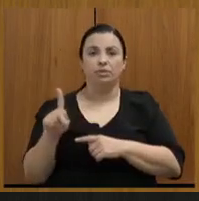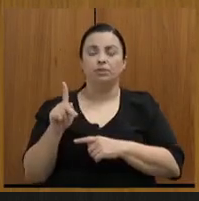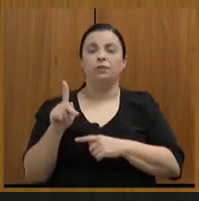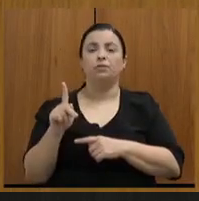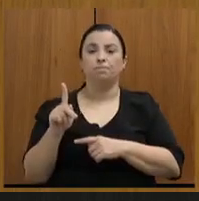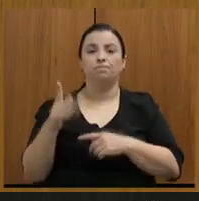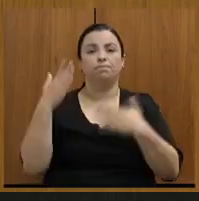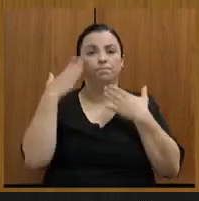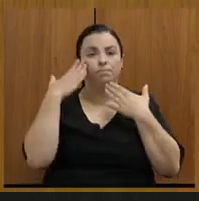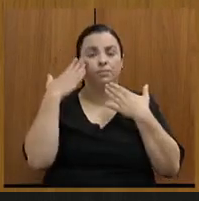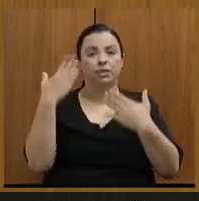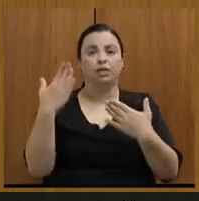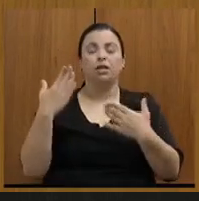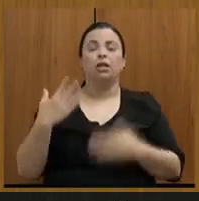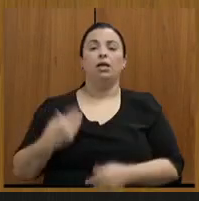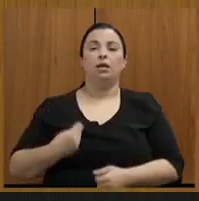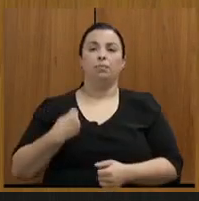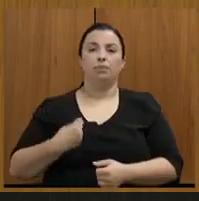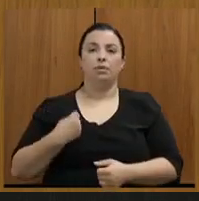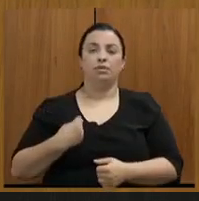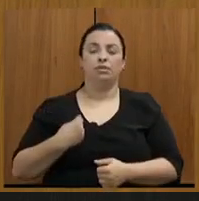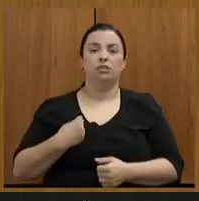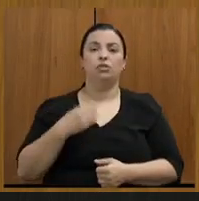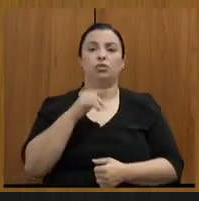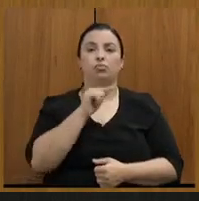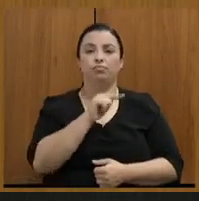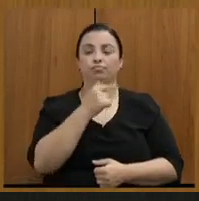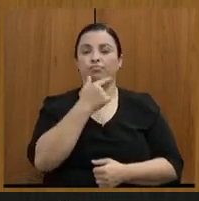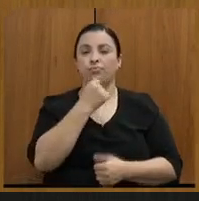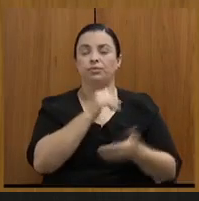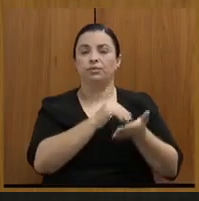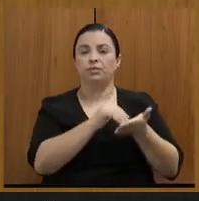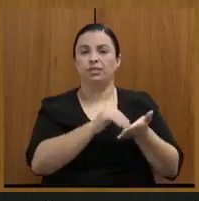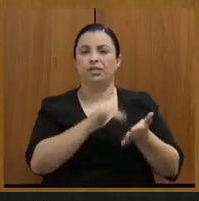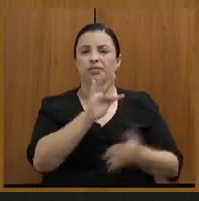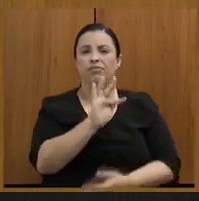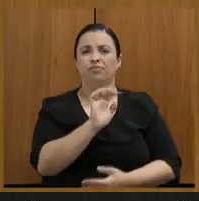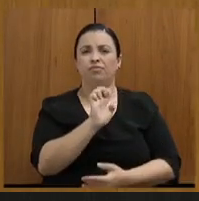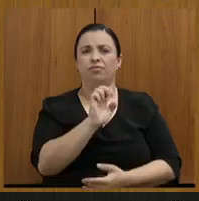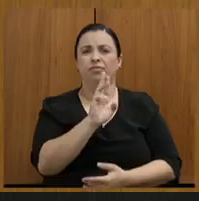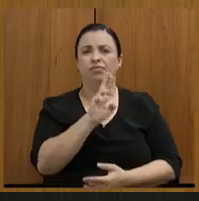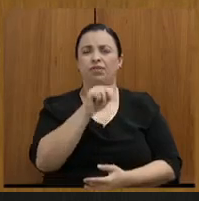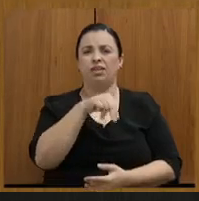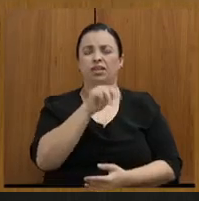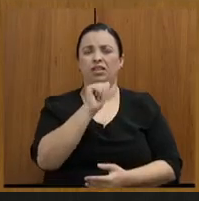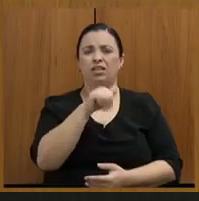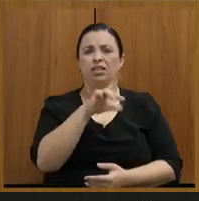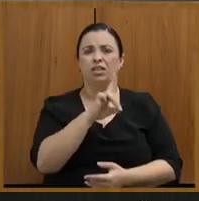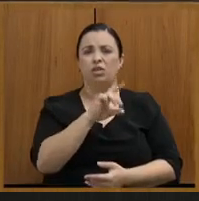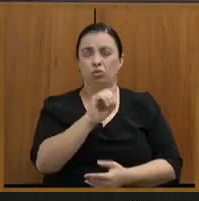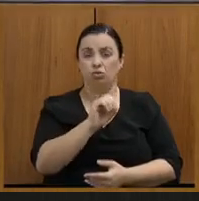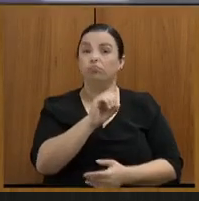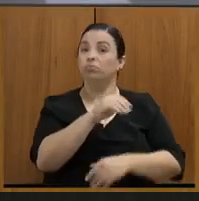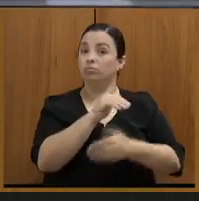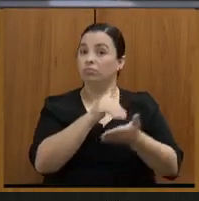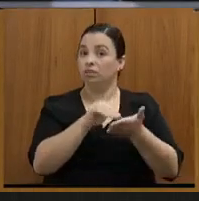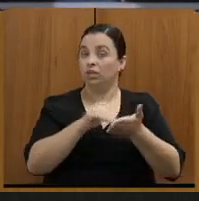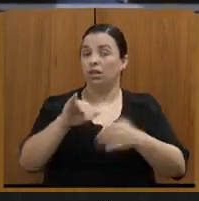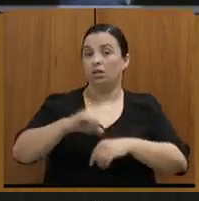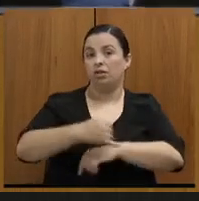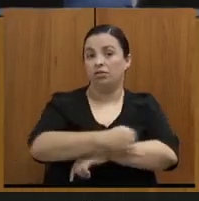e agradece a presença do senhor Fernando Charlaque Marcato, secretário de Estado de Infraestrutura